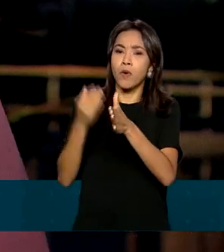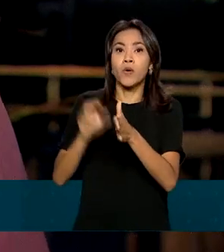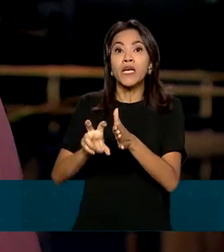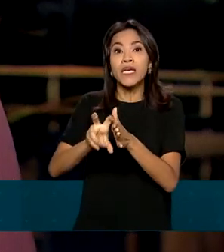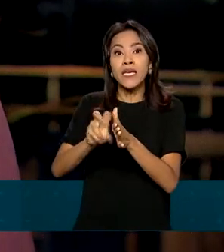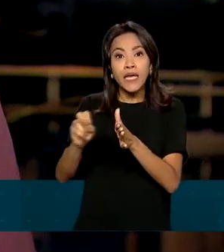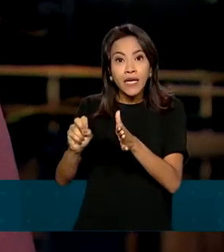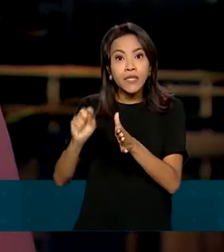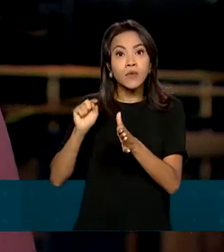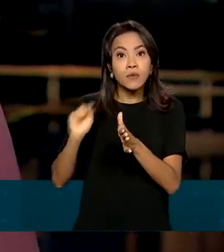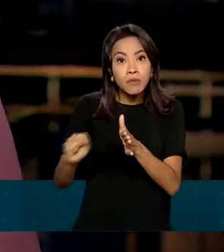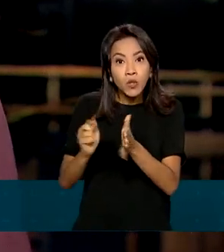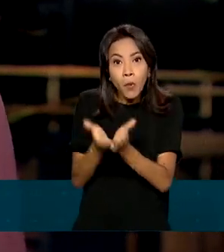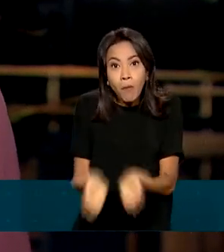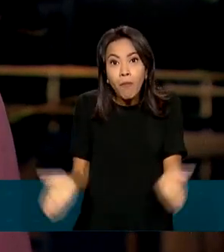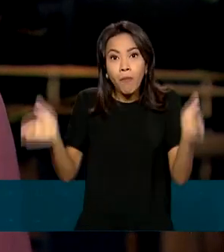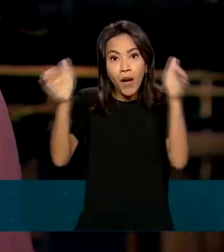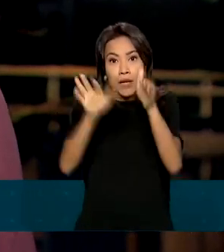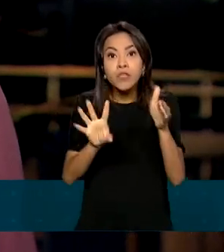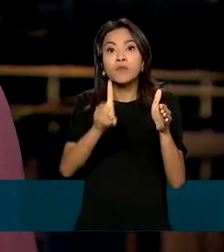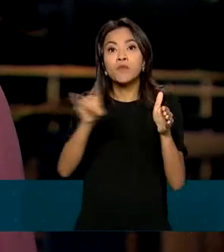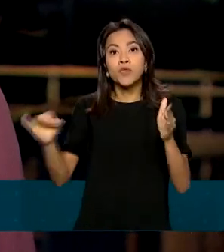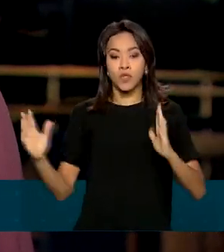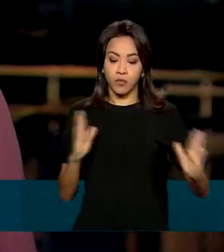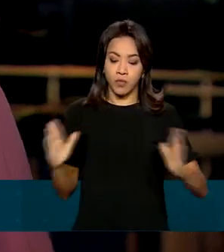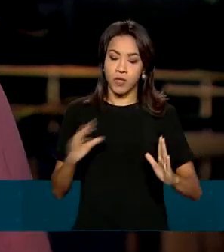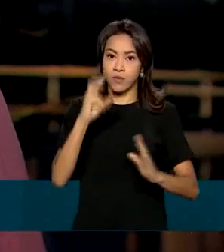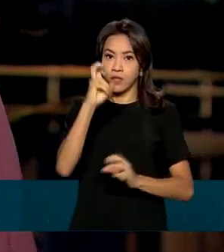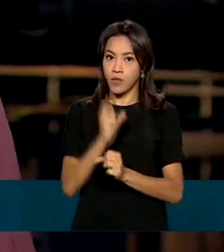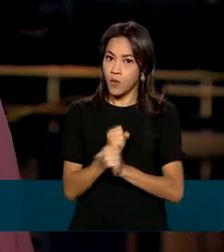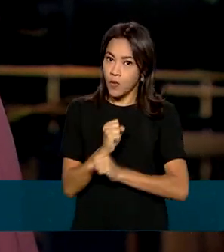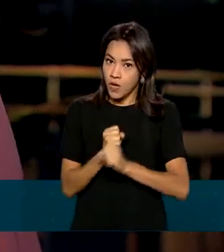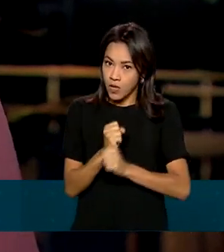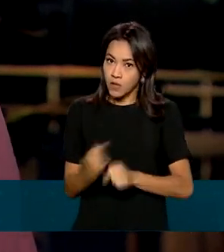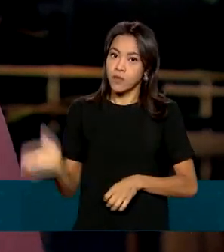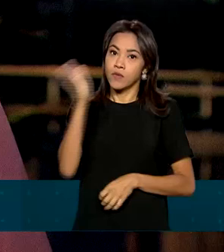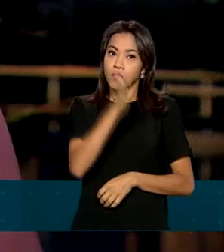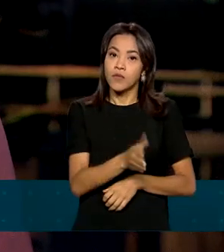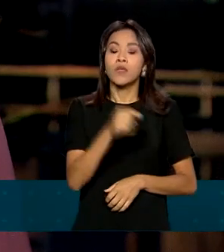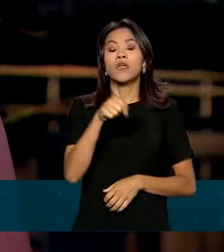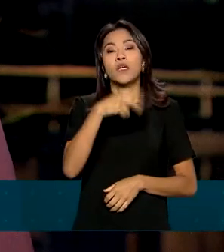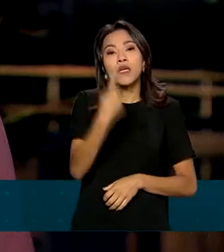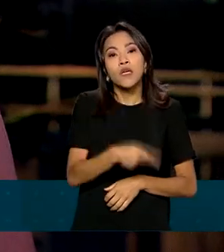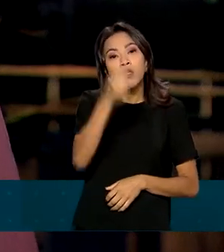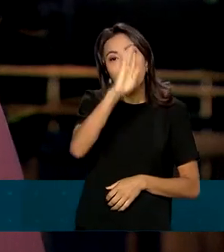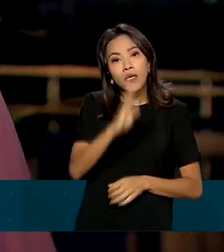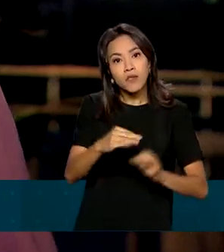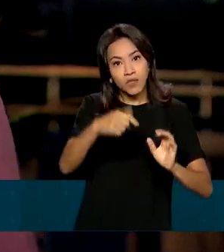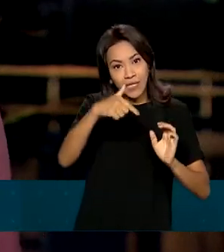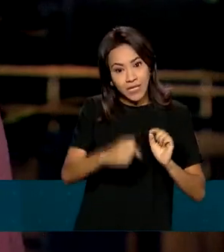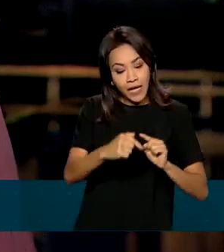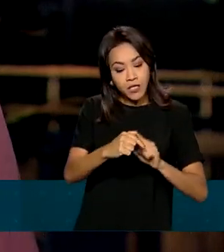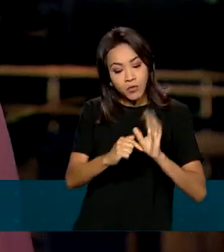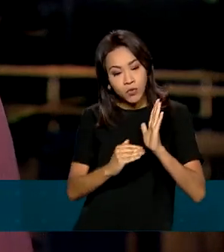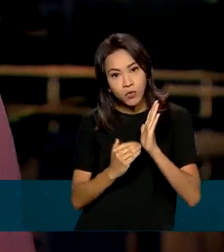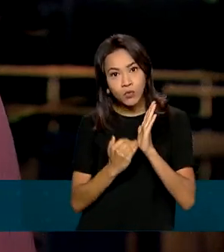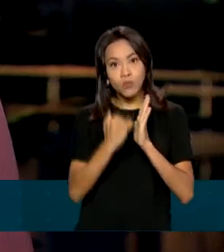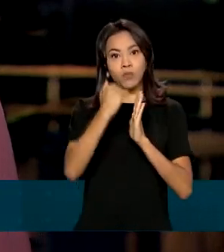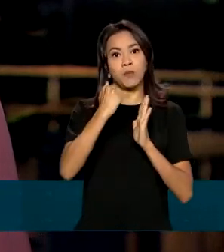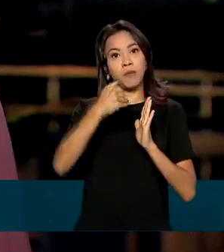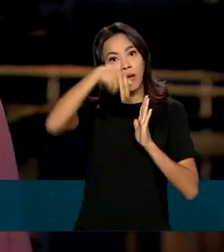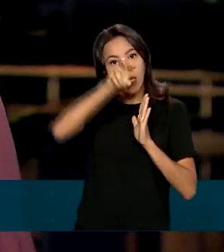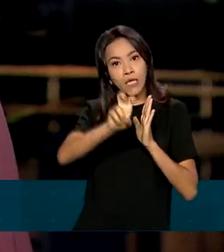barris por dia nos próximos cinco anos. A meta é elevar a posição do Brasil de sétimo para quinto maior